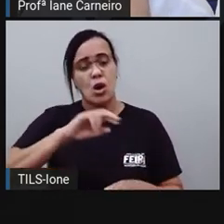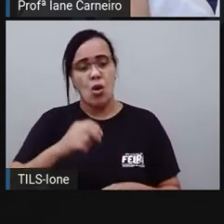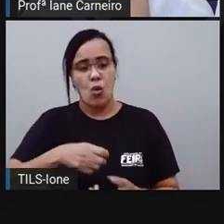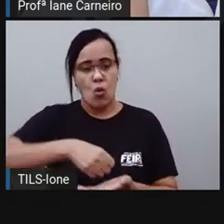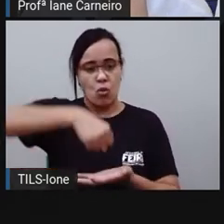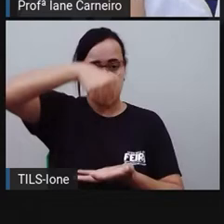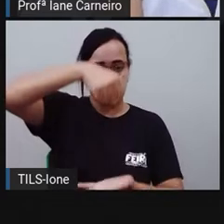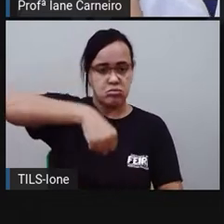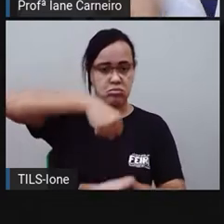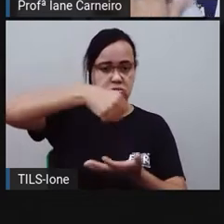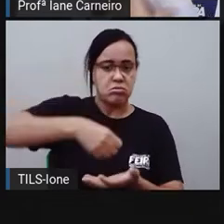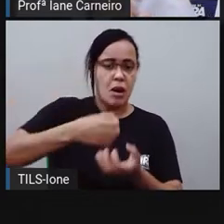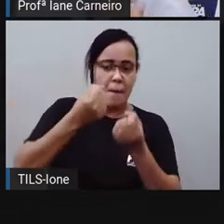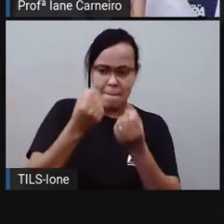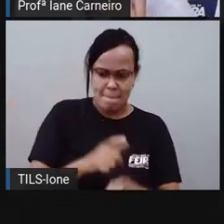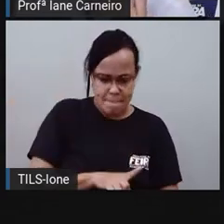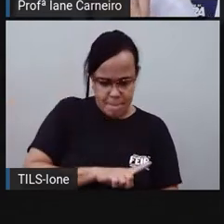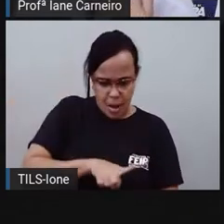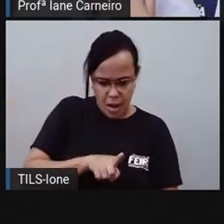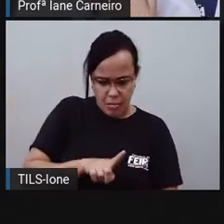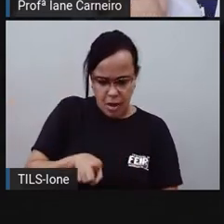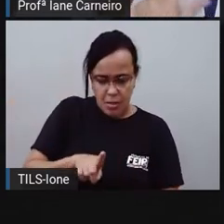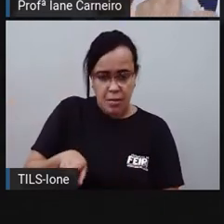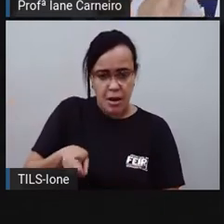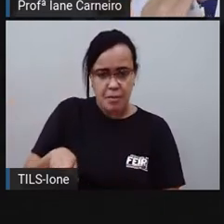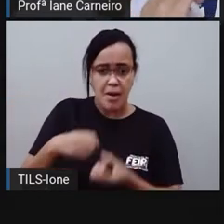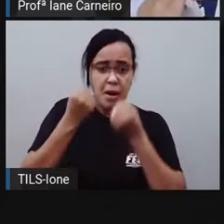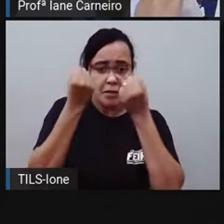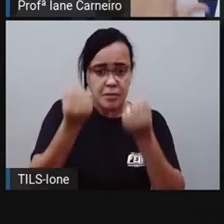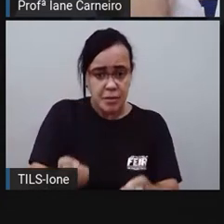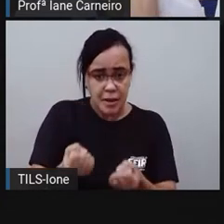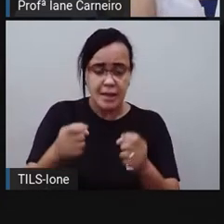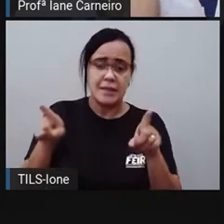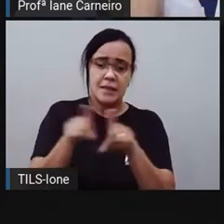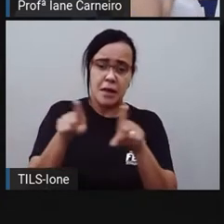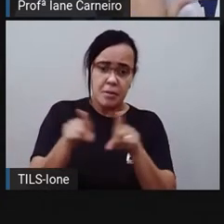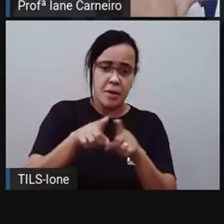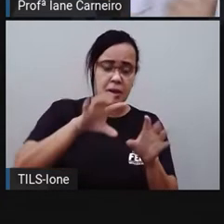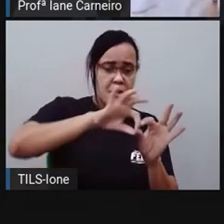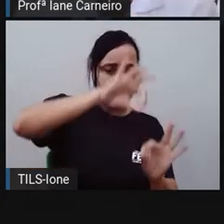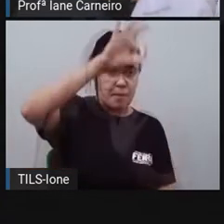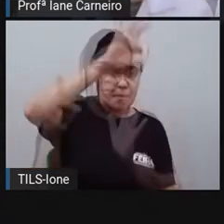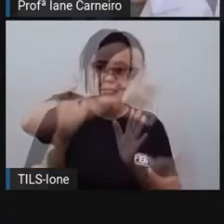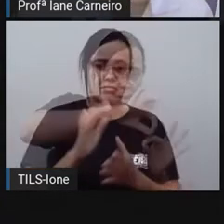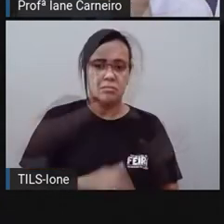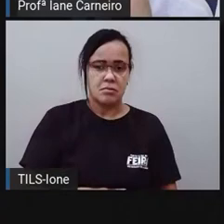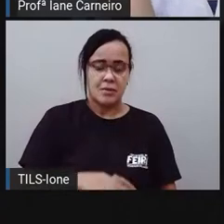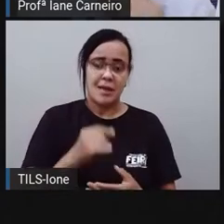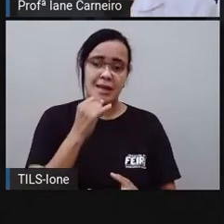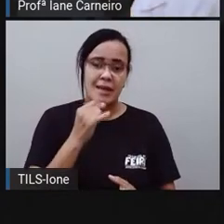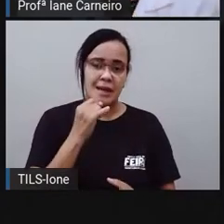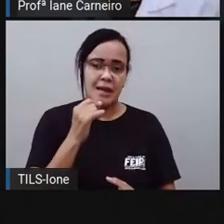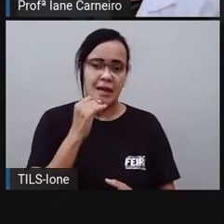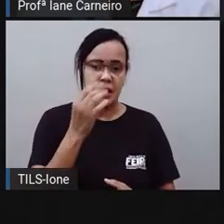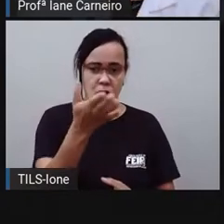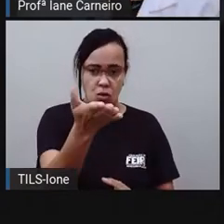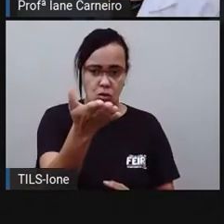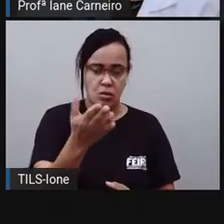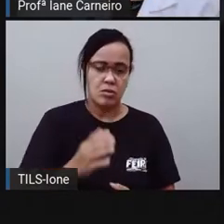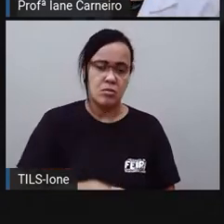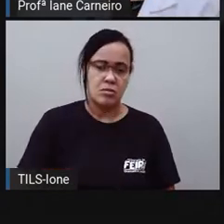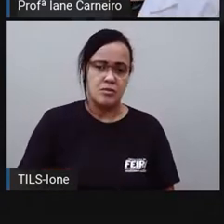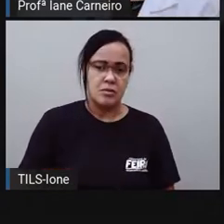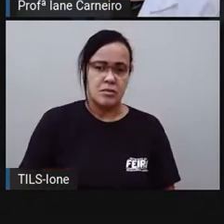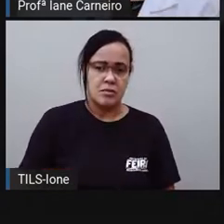E também, além de pesar, ele mede aquela criança, né? Numa balança que é própria para isso, ó. A Pró não está